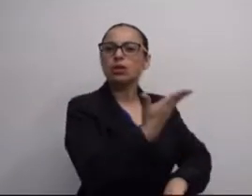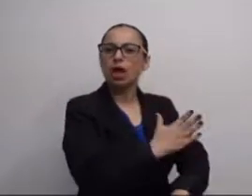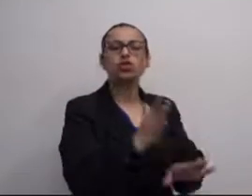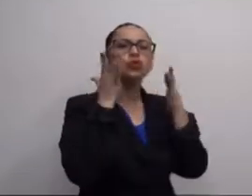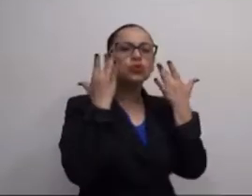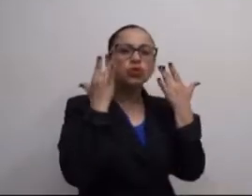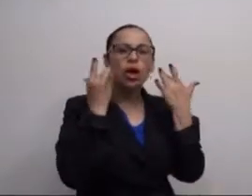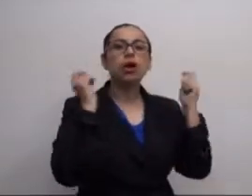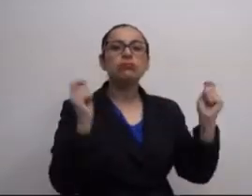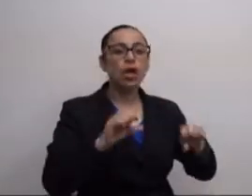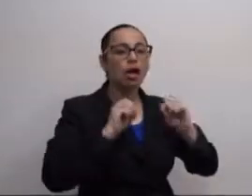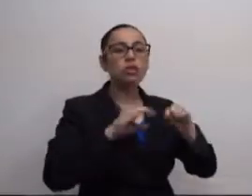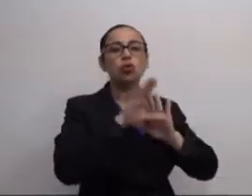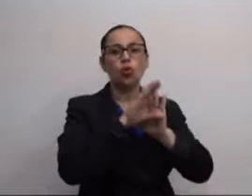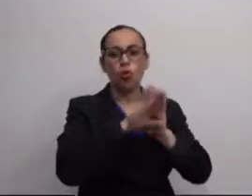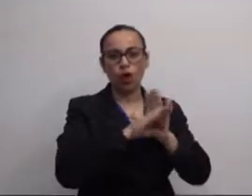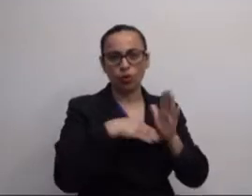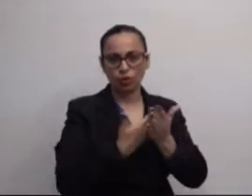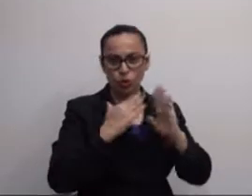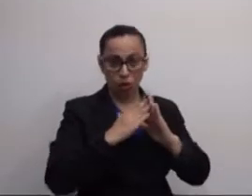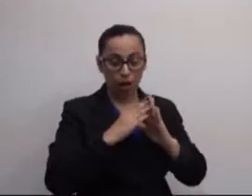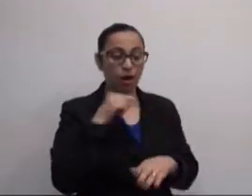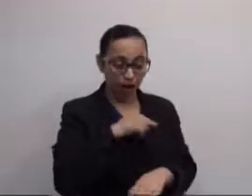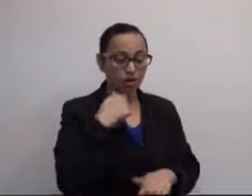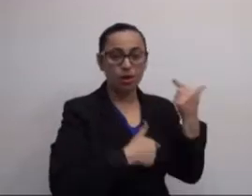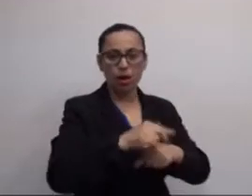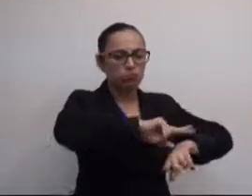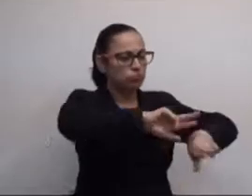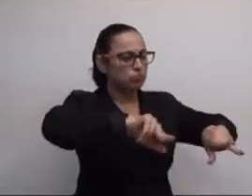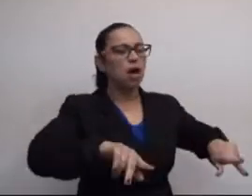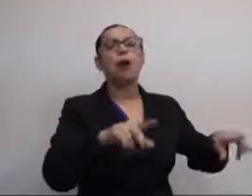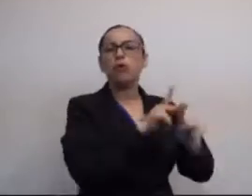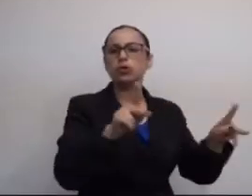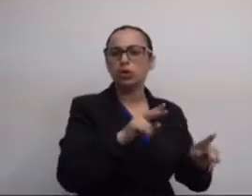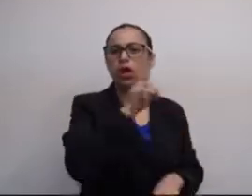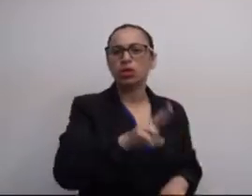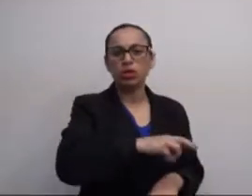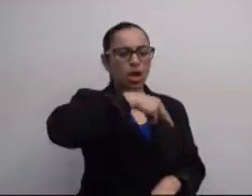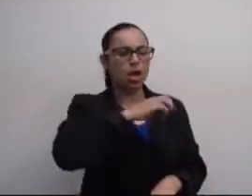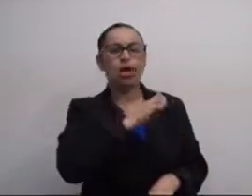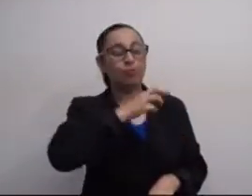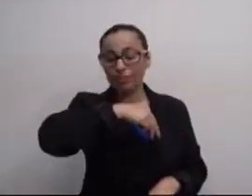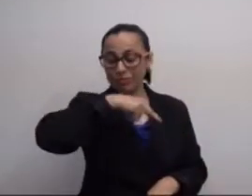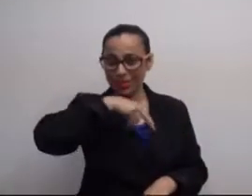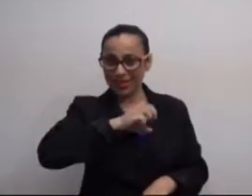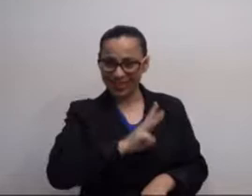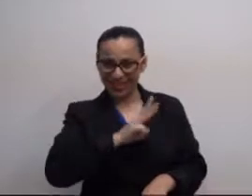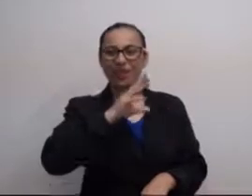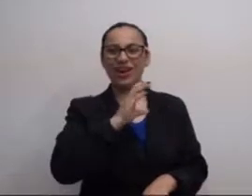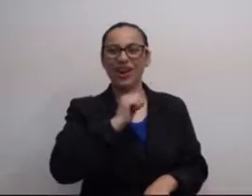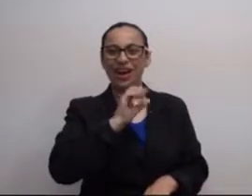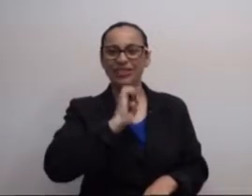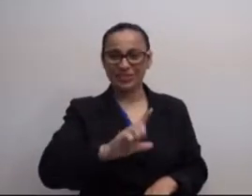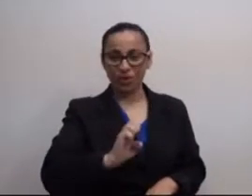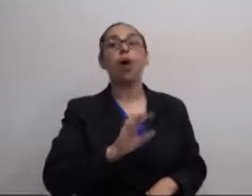desenvolvendo formas de usar técnicas teatrais para se ensinar o currículo escolar. Ela trabalhou com inúmeros educadores na